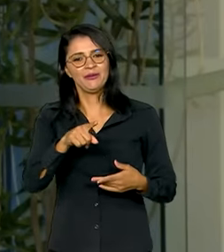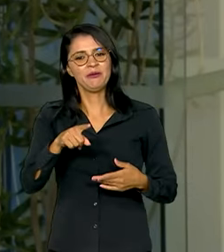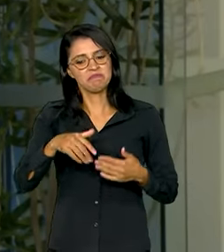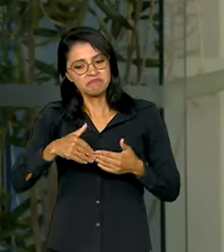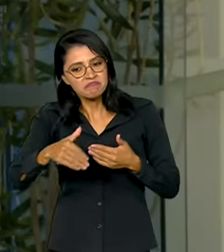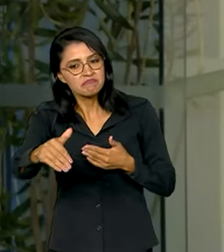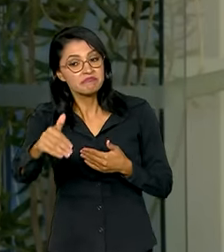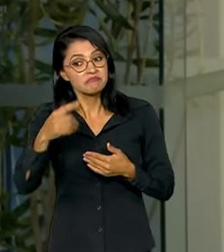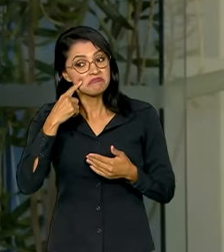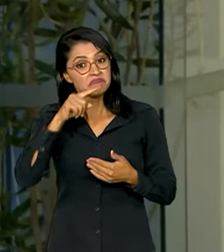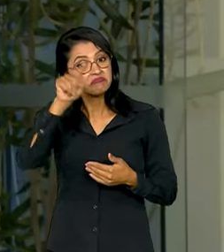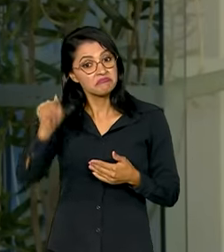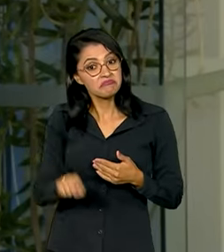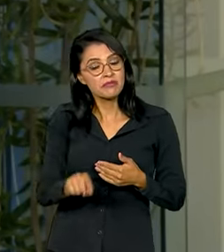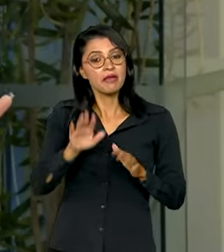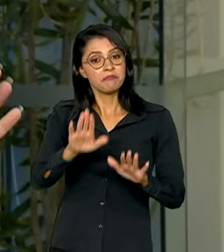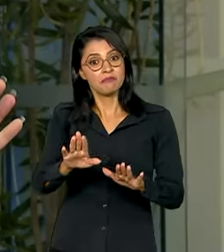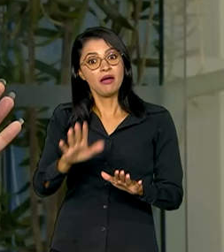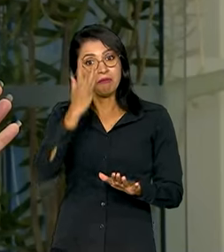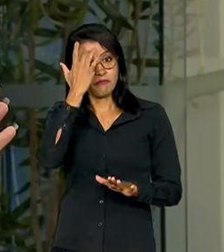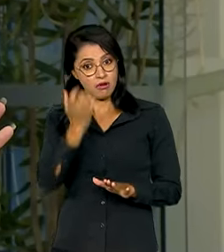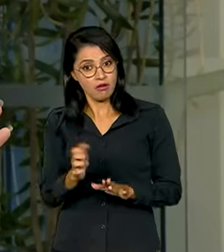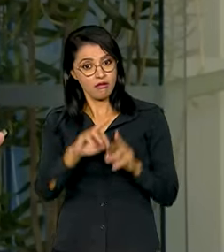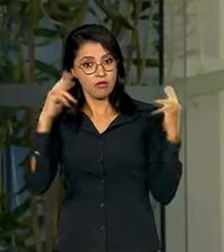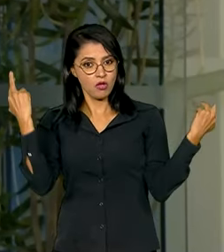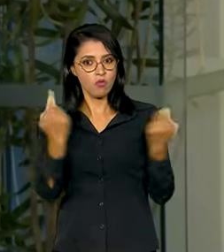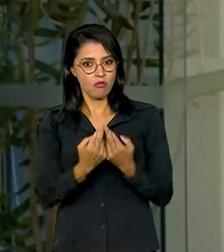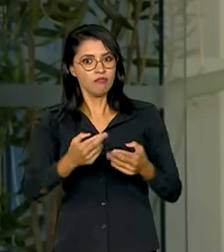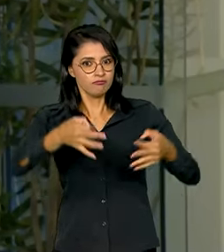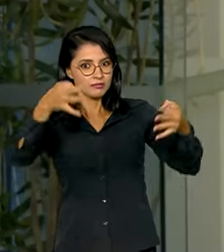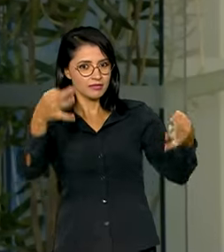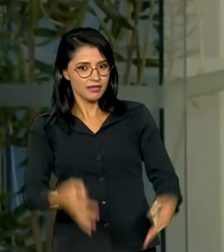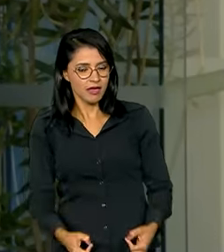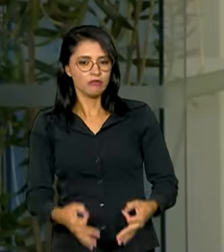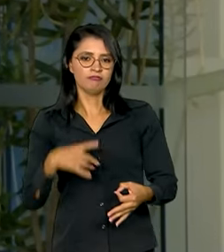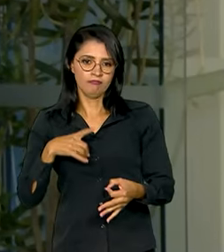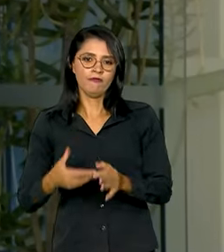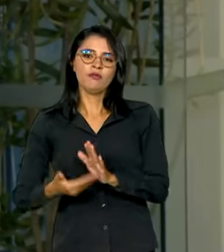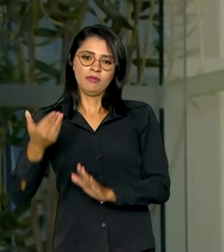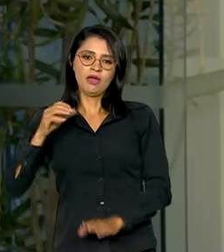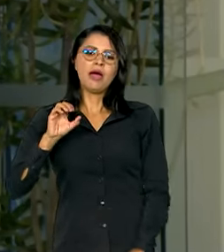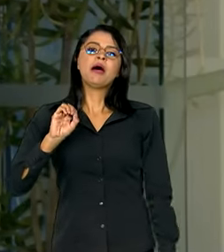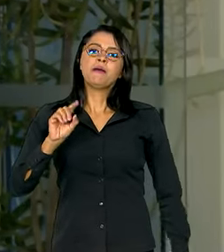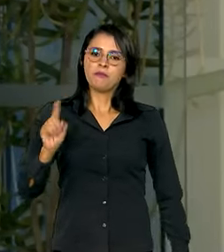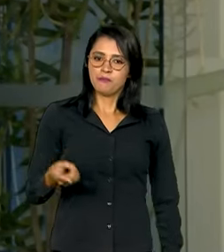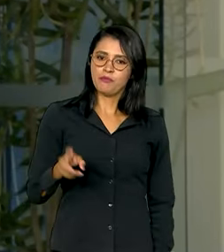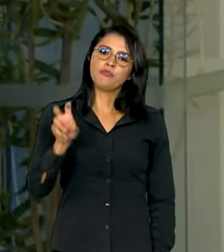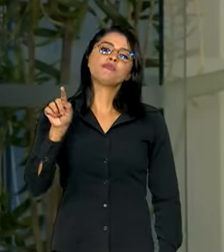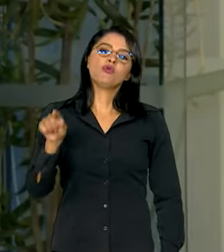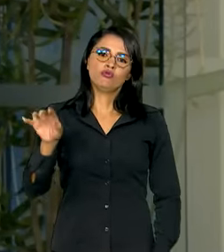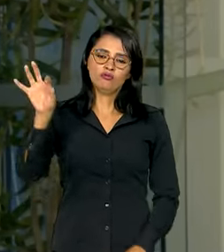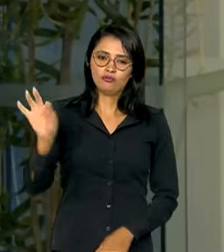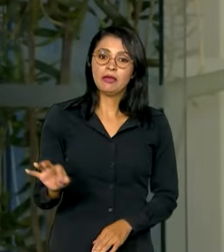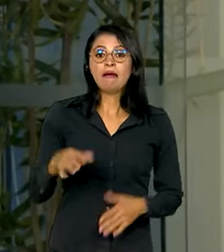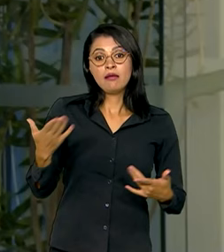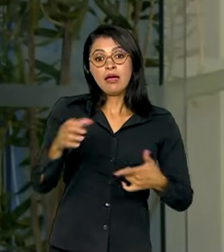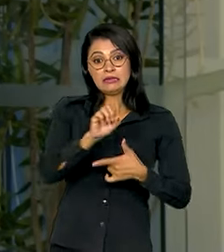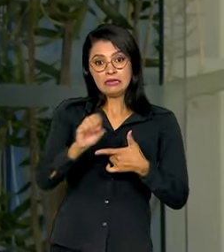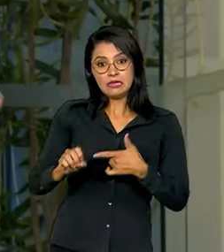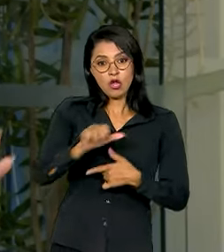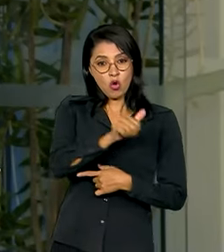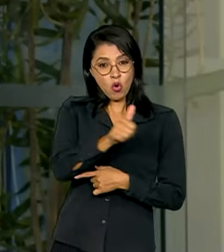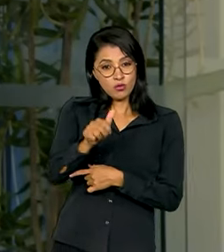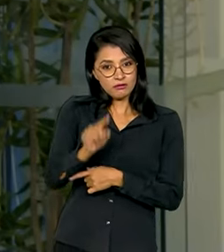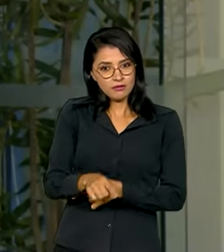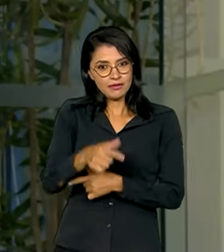para diante, mas, para a reunião de amanhã, praticamente certo, corte de meio ponto percentual. Com isso, a Selic cairia de 11